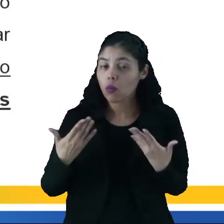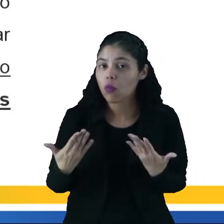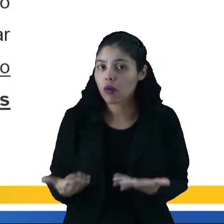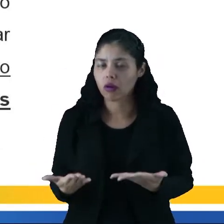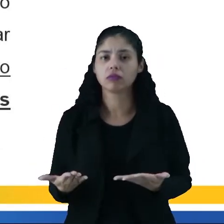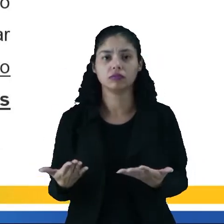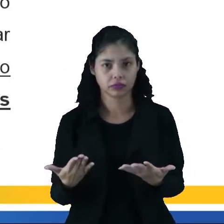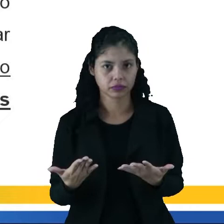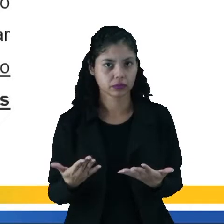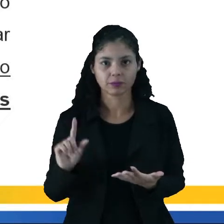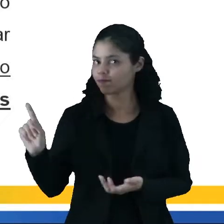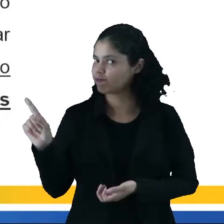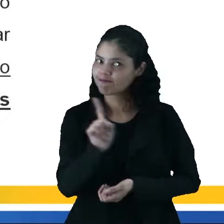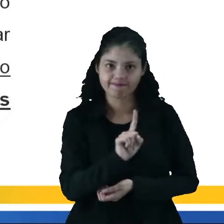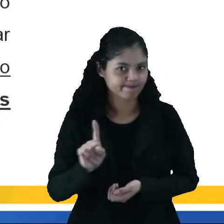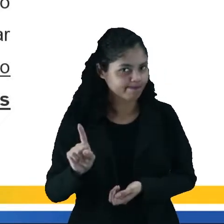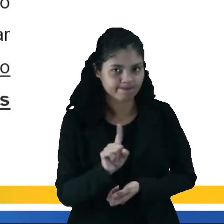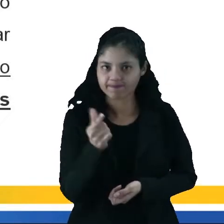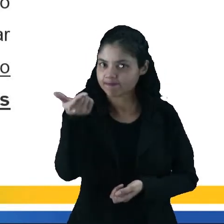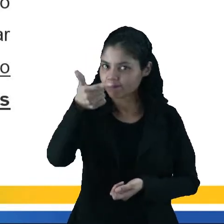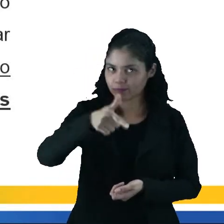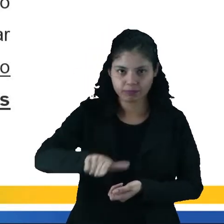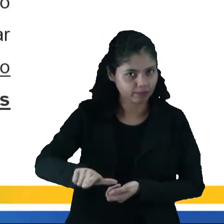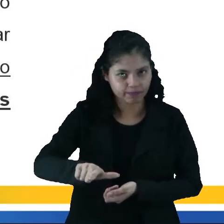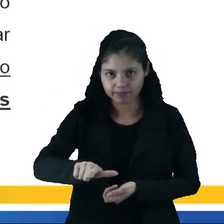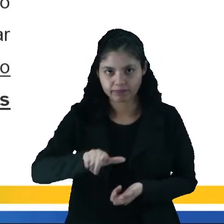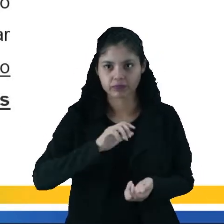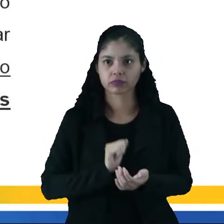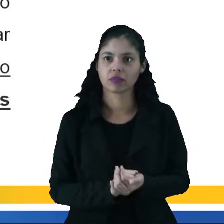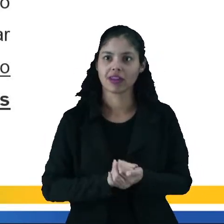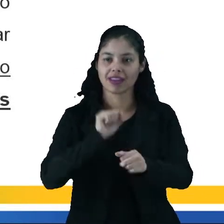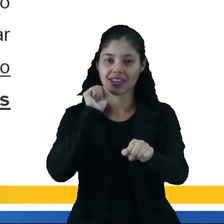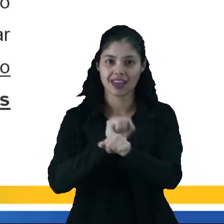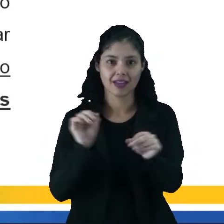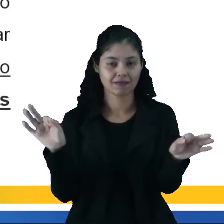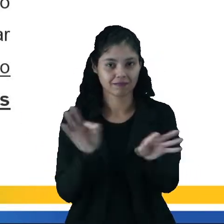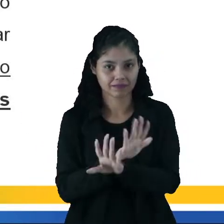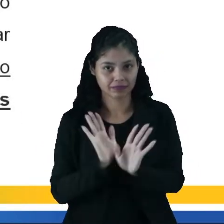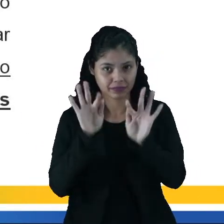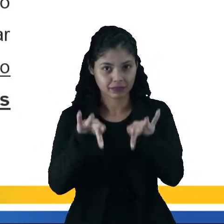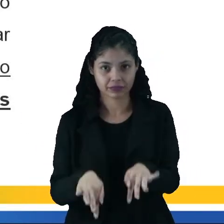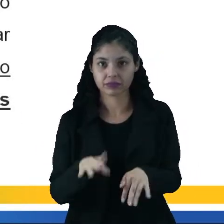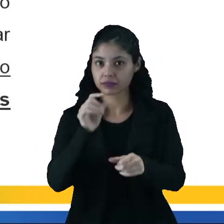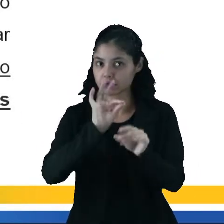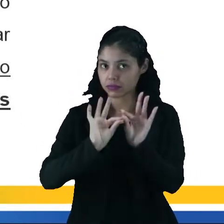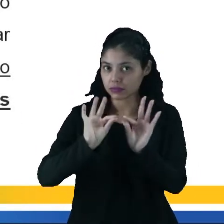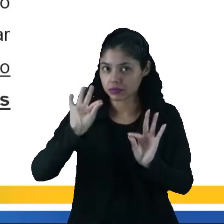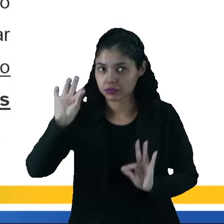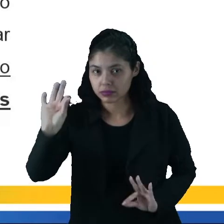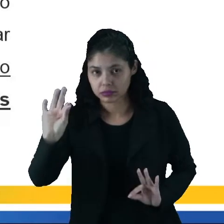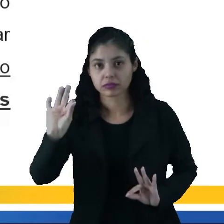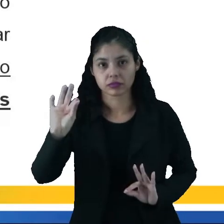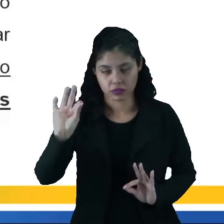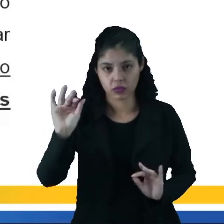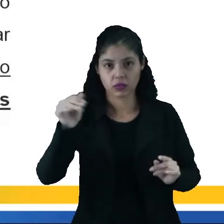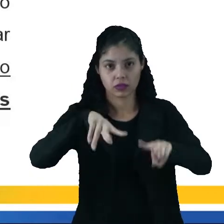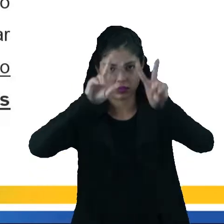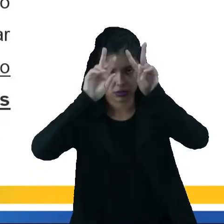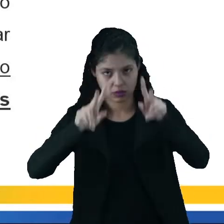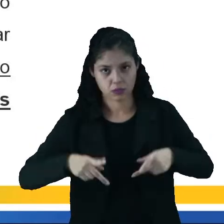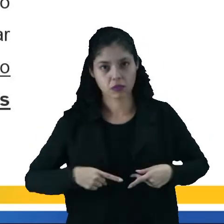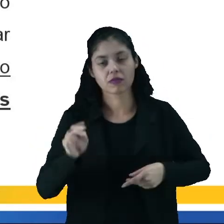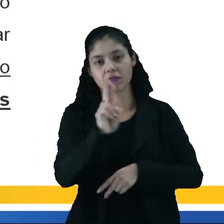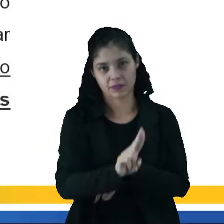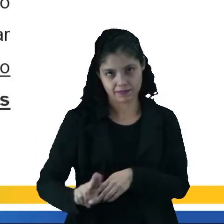aquelas que não são renováveis, aquelas que se esgotam com o tempo, à medida em que o ser humano